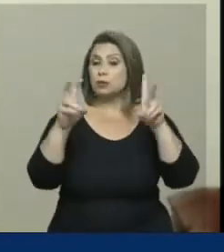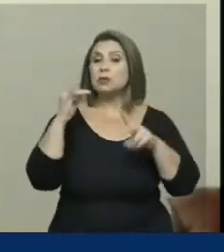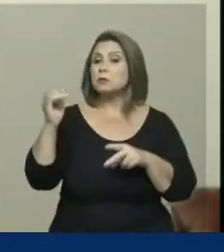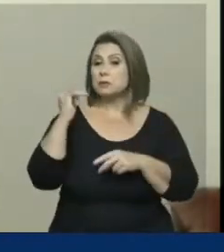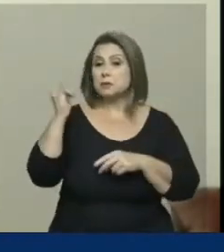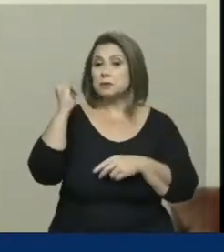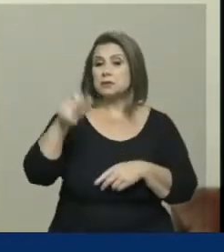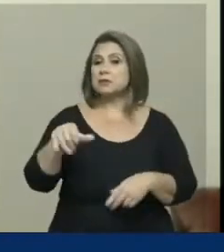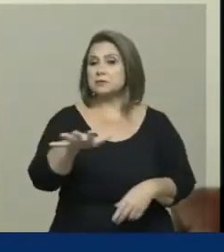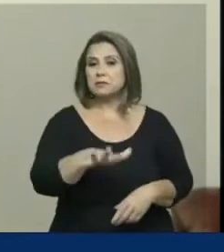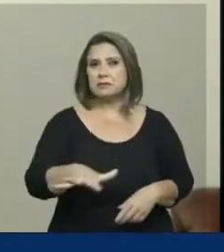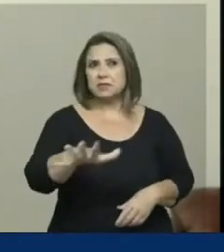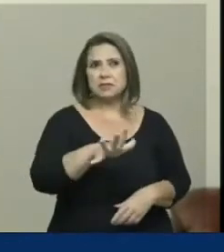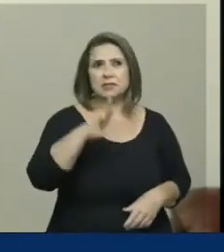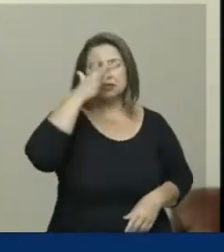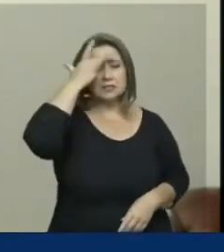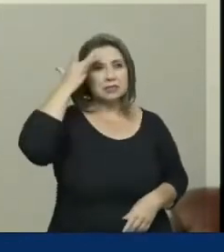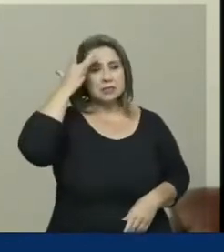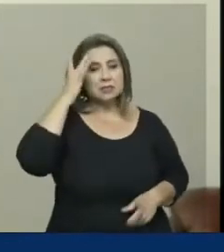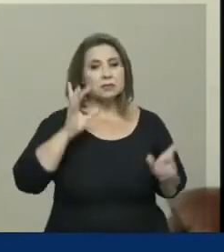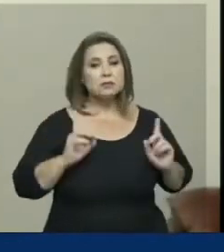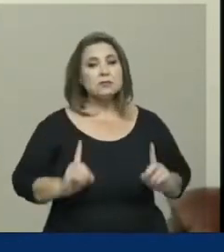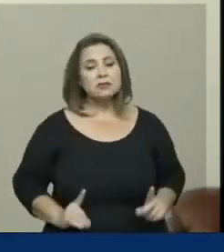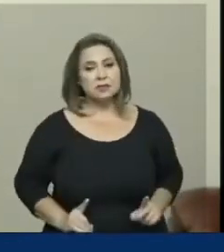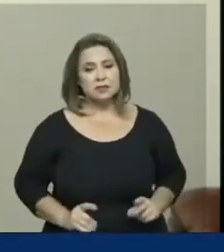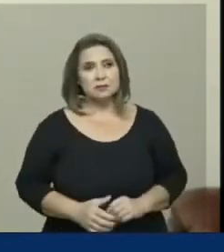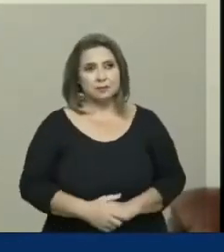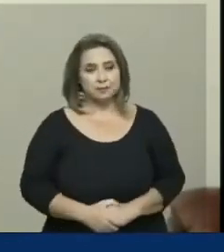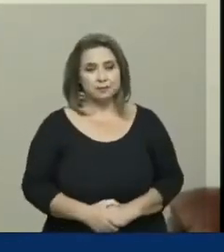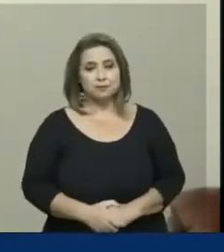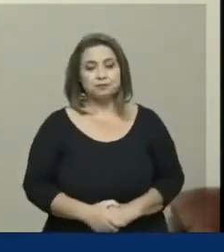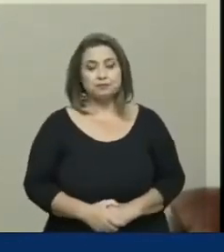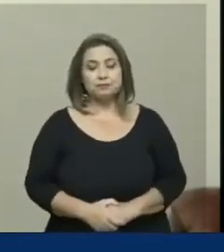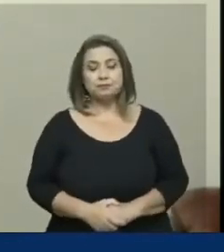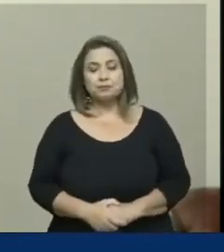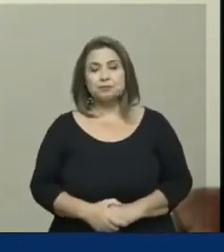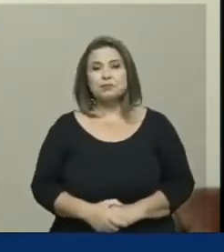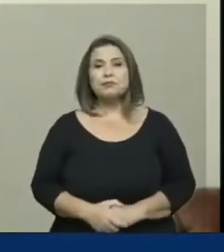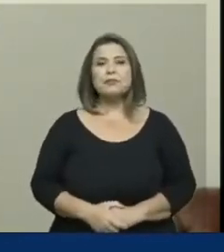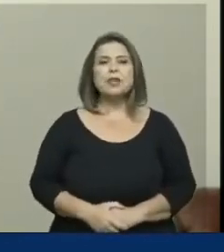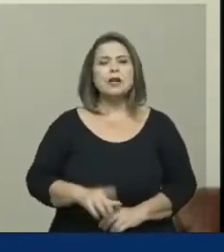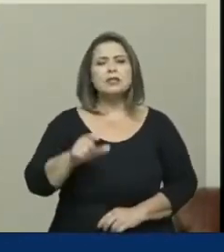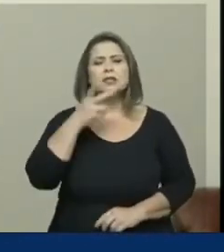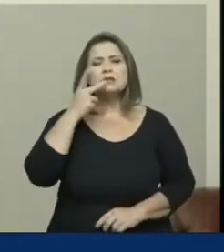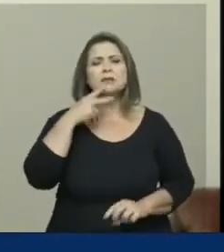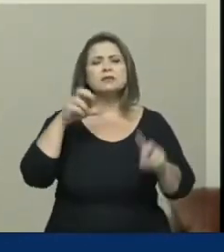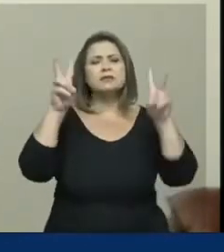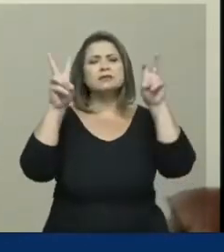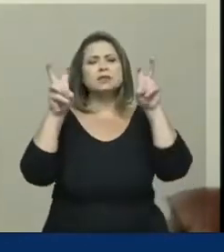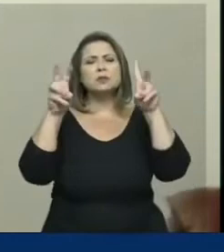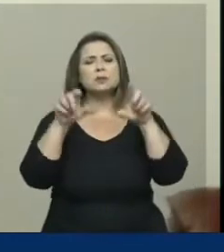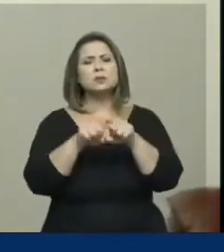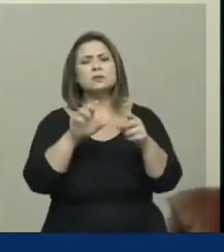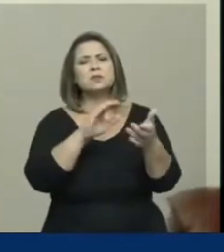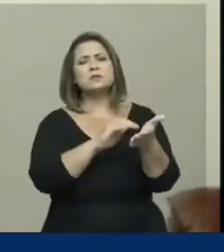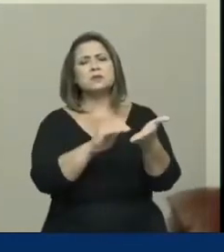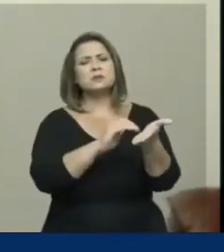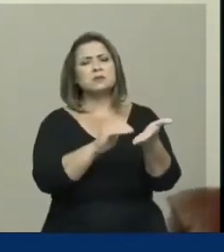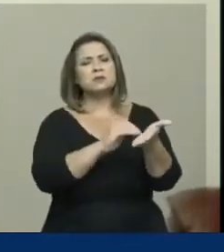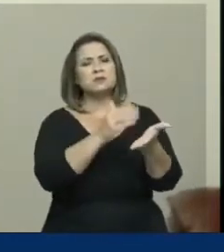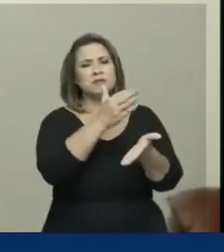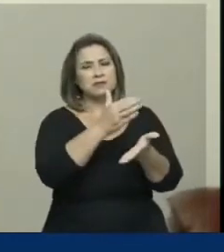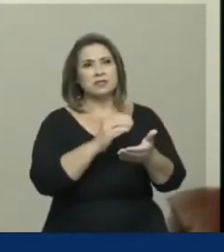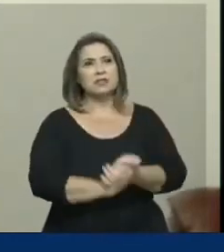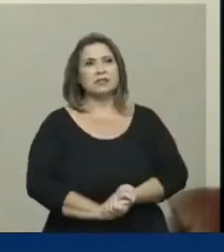pessoas com deficiência. é um tema que, como foi citado ao fim da fala do secretário Cláudio Panueiro,